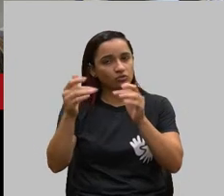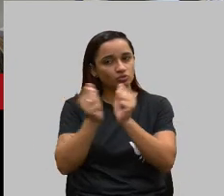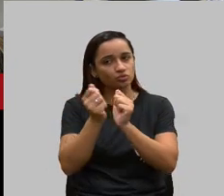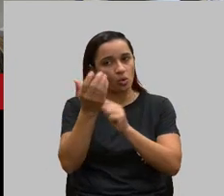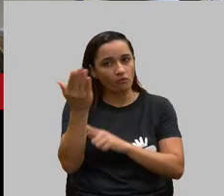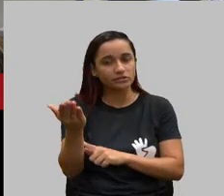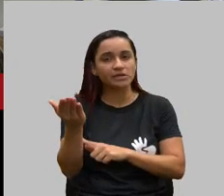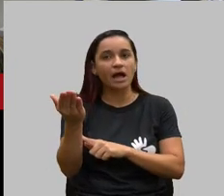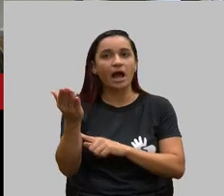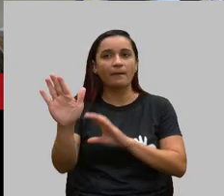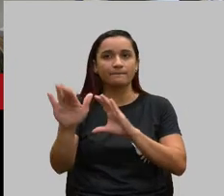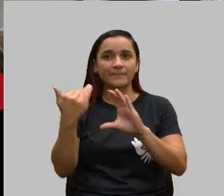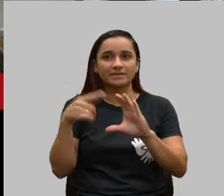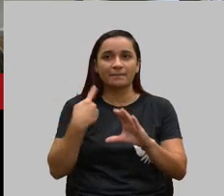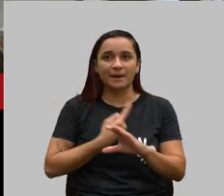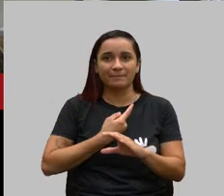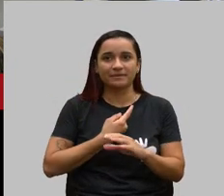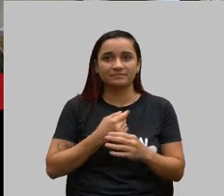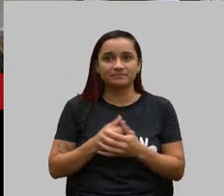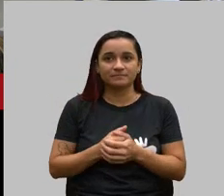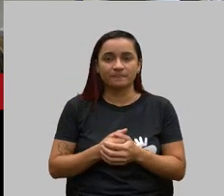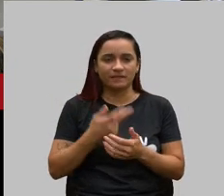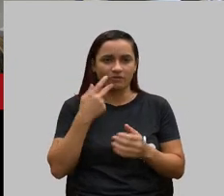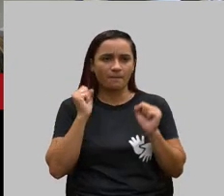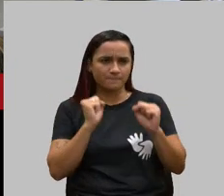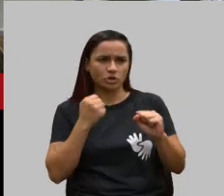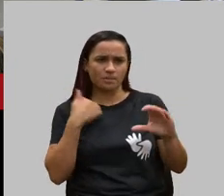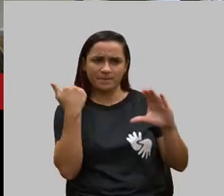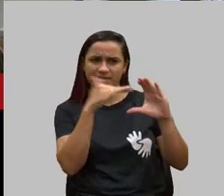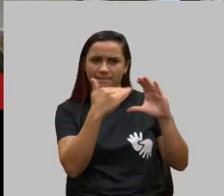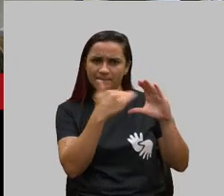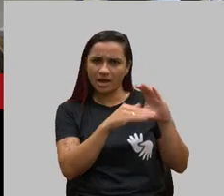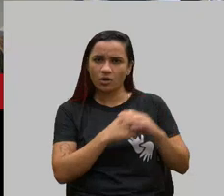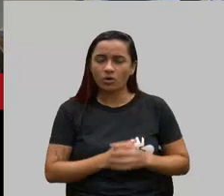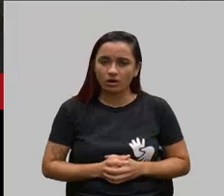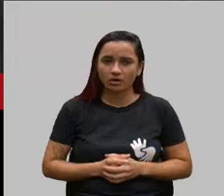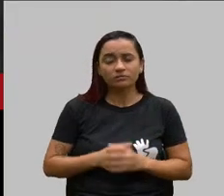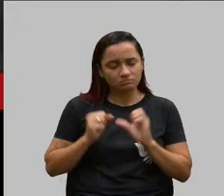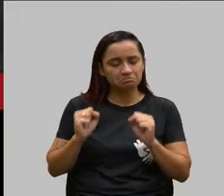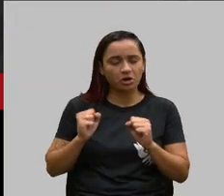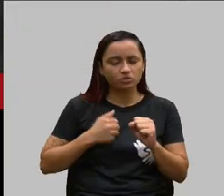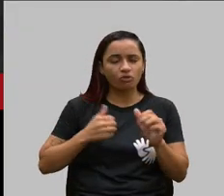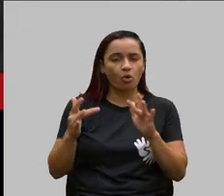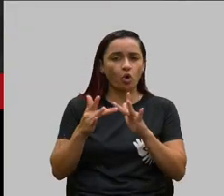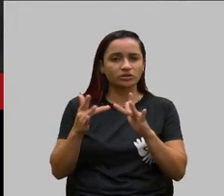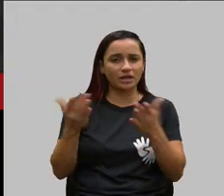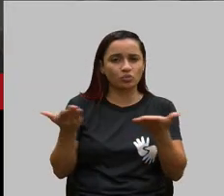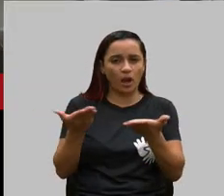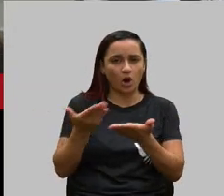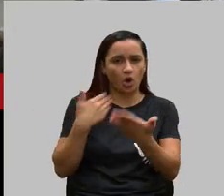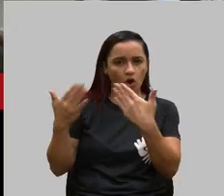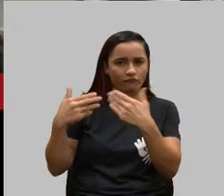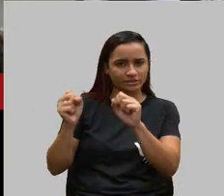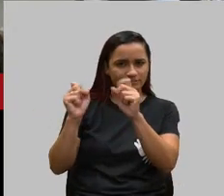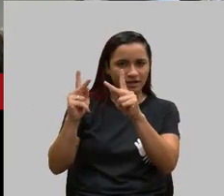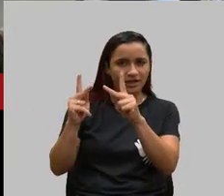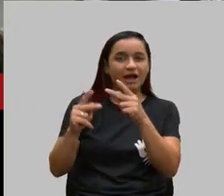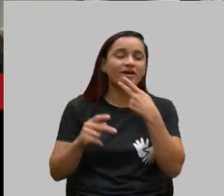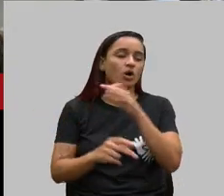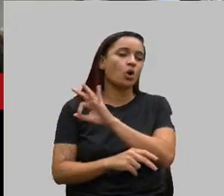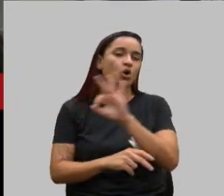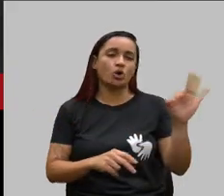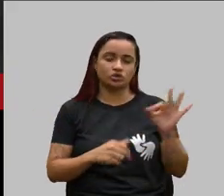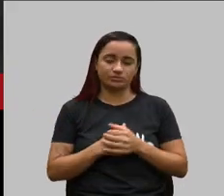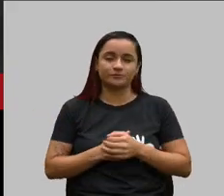passamos os seus slides. passei por e-mail? Pode ser, vou entrar em contato com você e agora. Tá bom, tá ótimo,